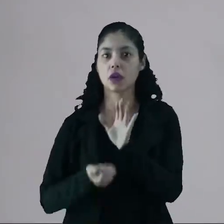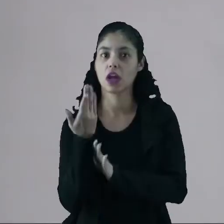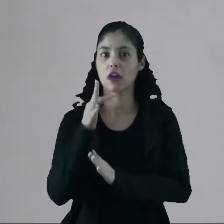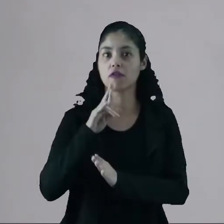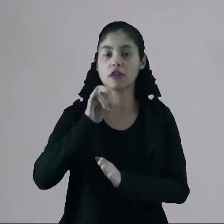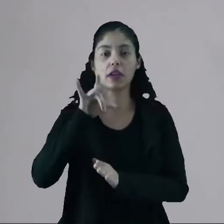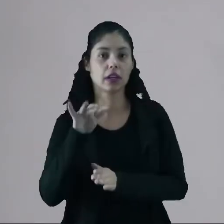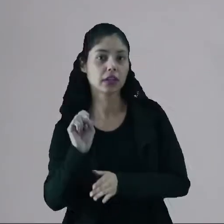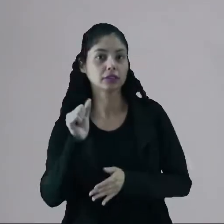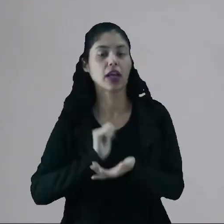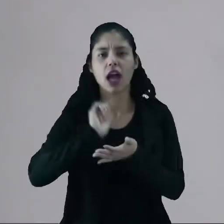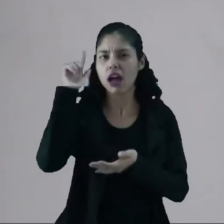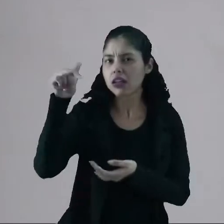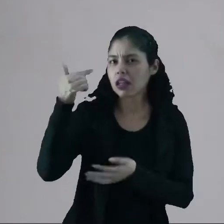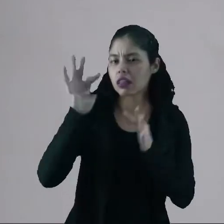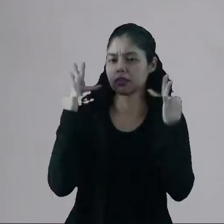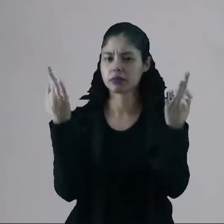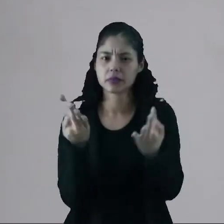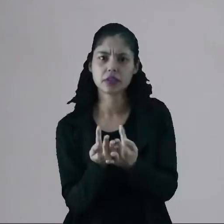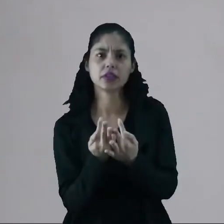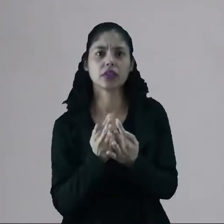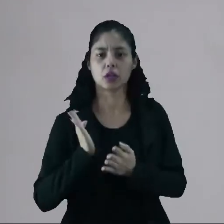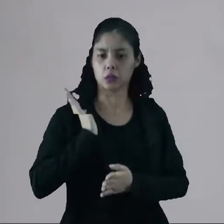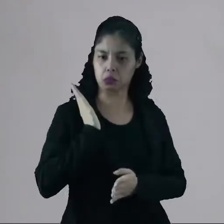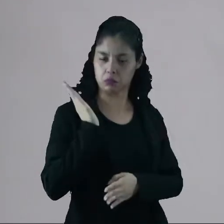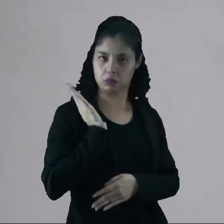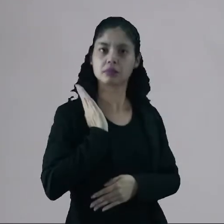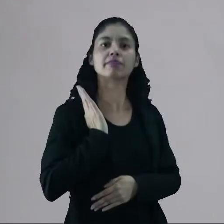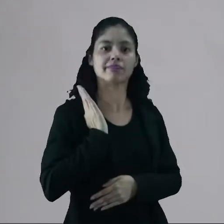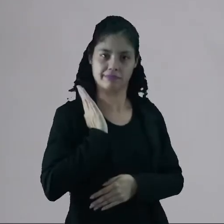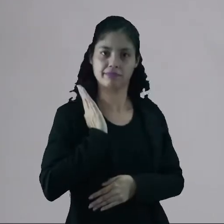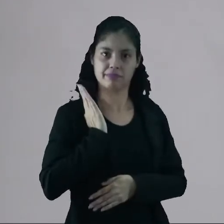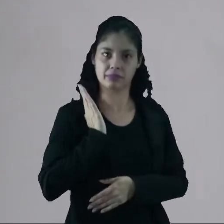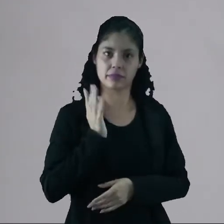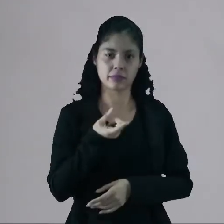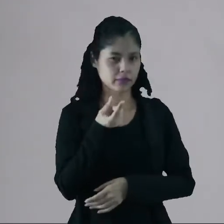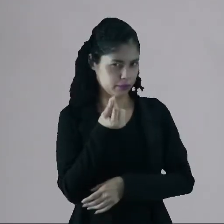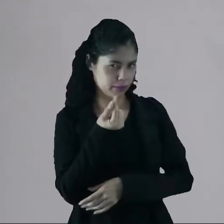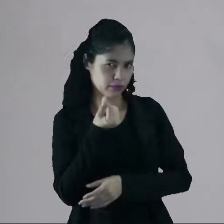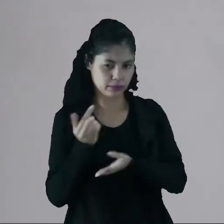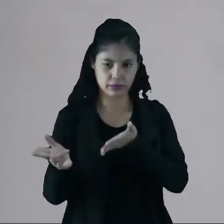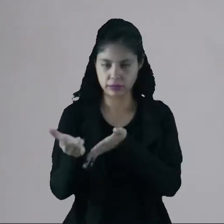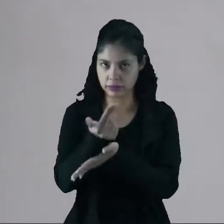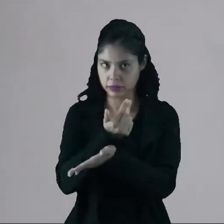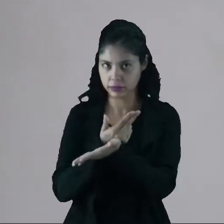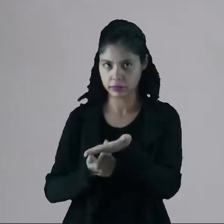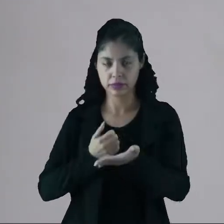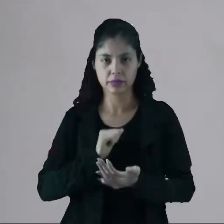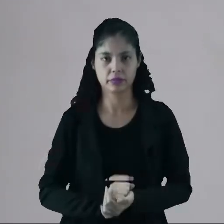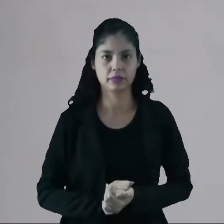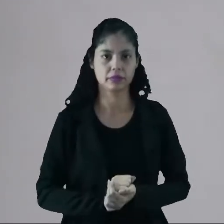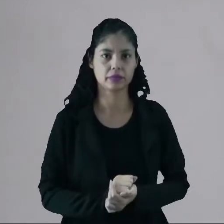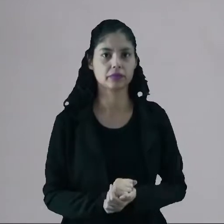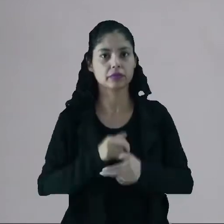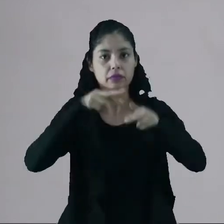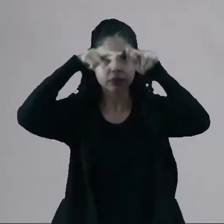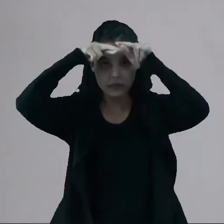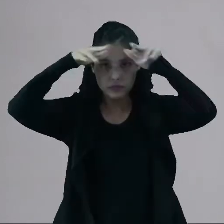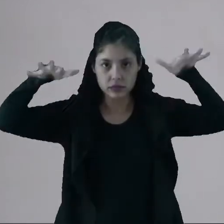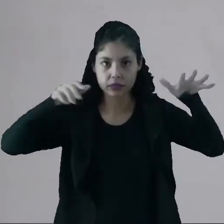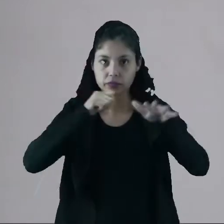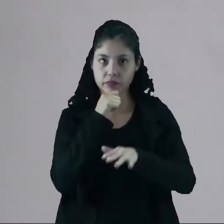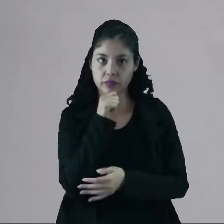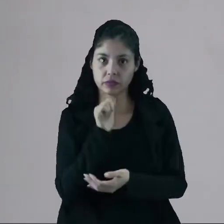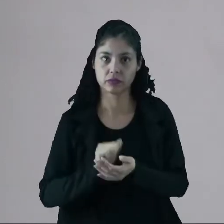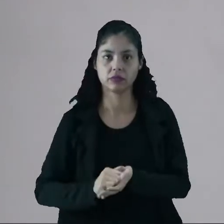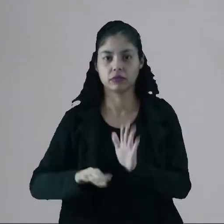Florença, são aquela família de burgueses que vão financiar a arte. Eu vou ter aqui no Renascimento